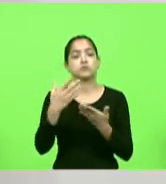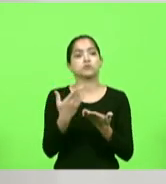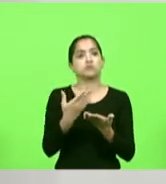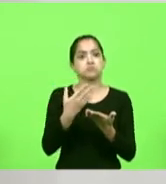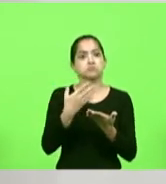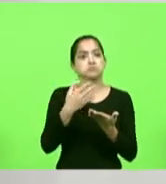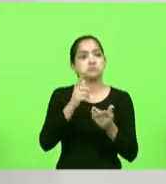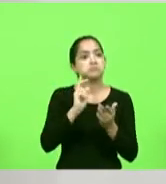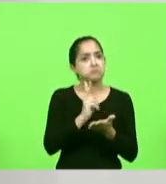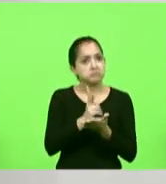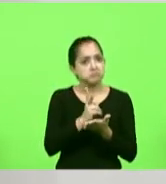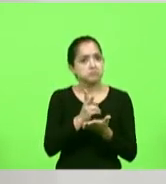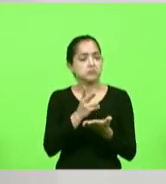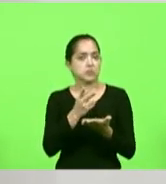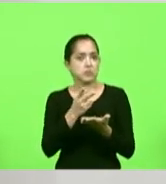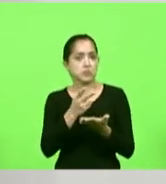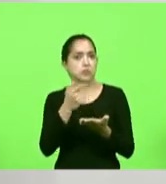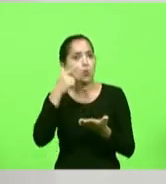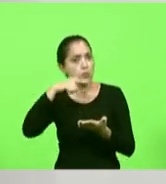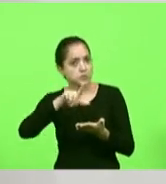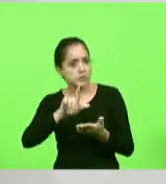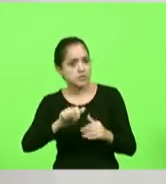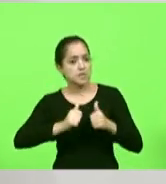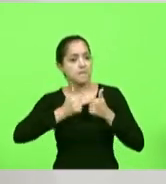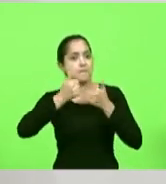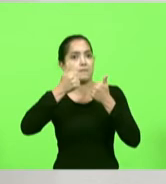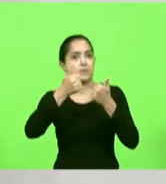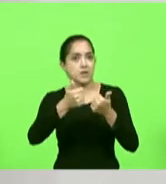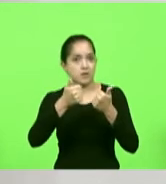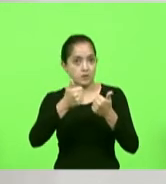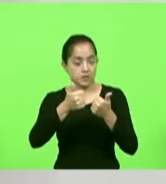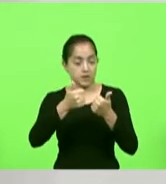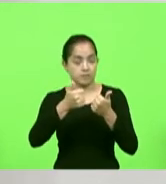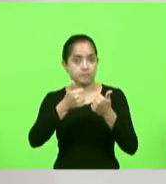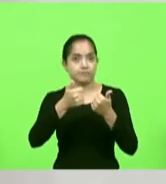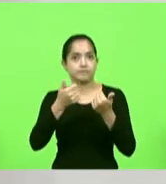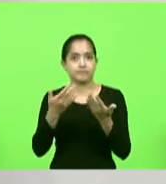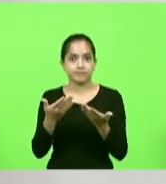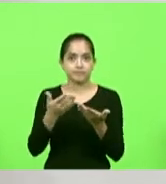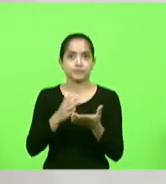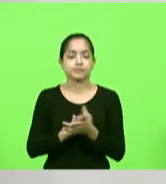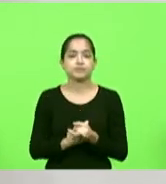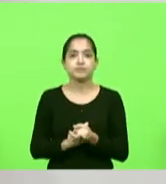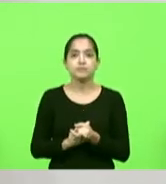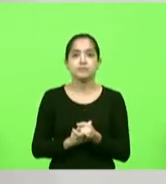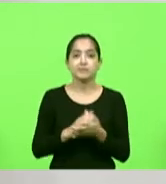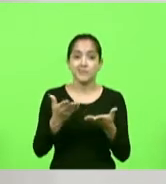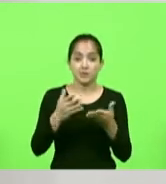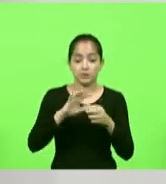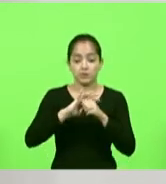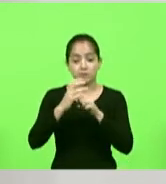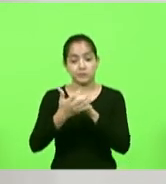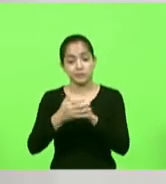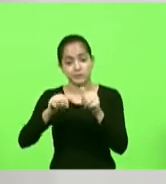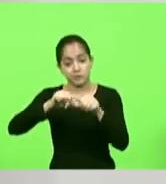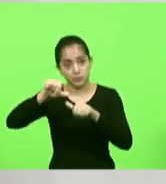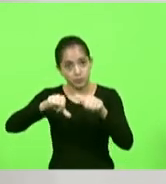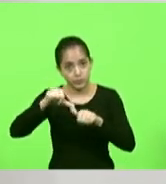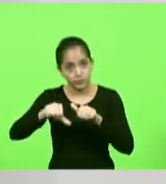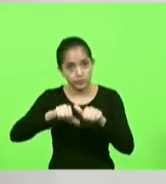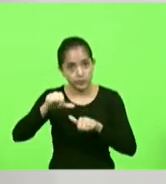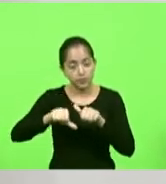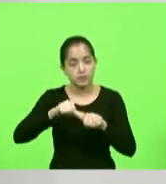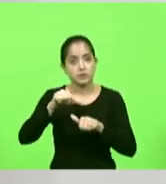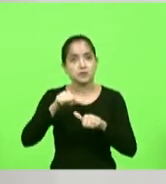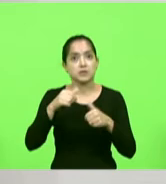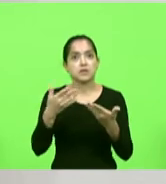dessa angústia de ter um vírus tão nocivo ainda mais com essa nova cepa esse novo desdobramento eu